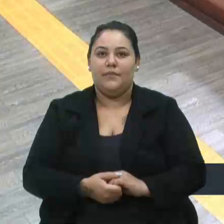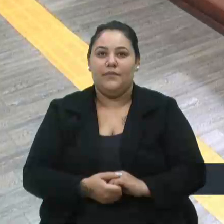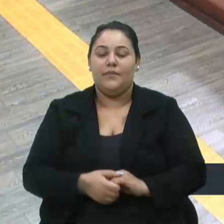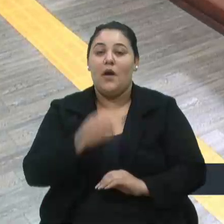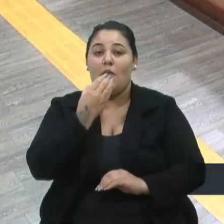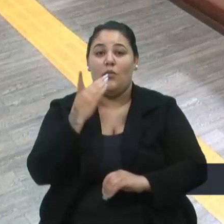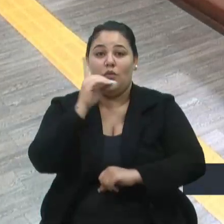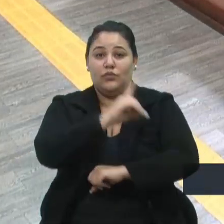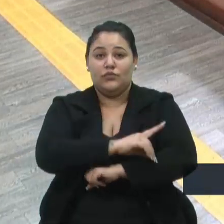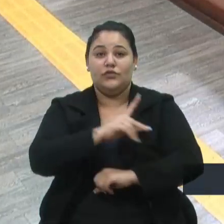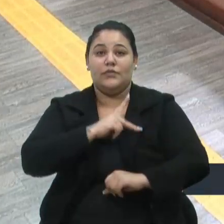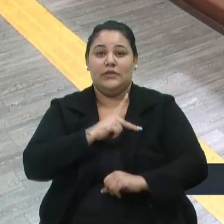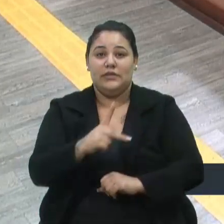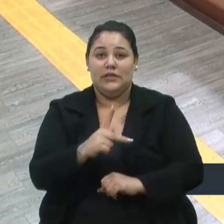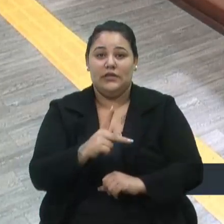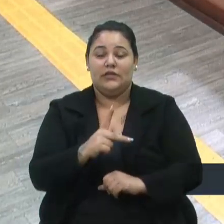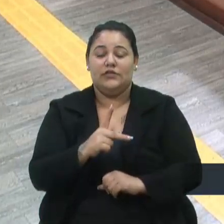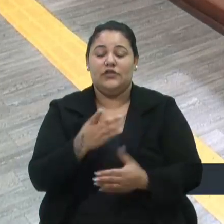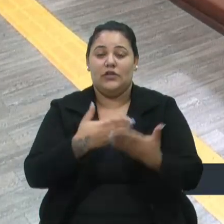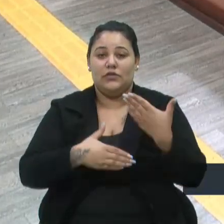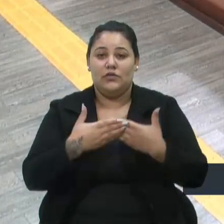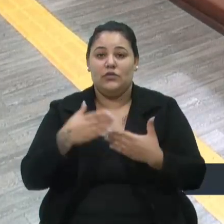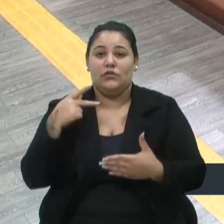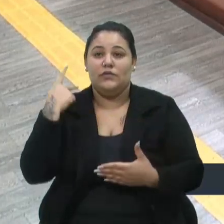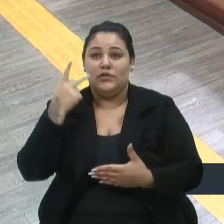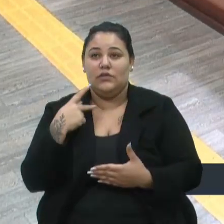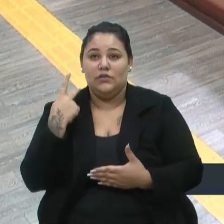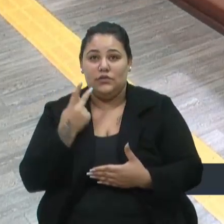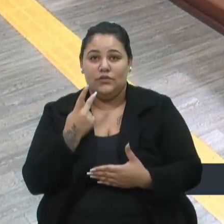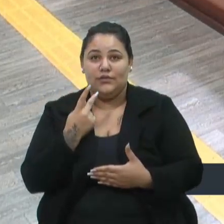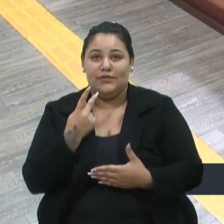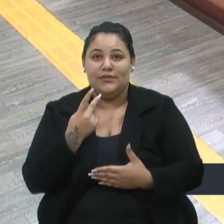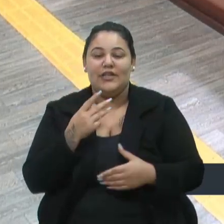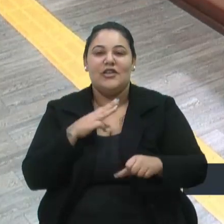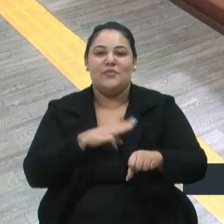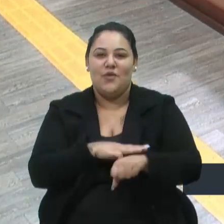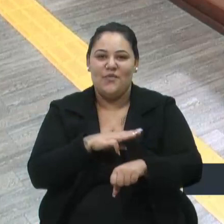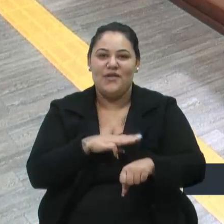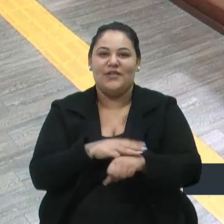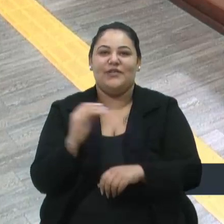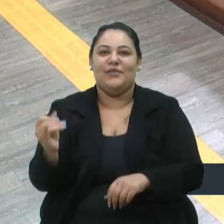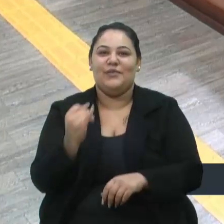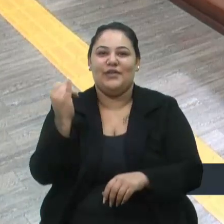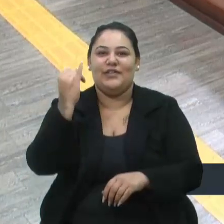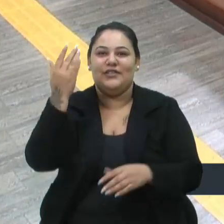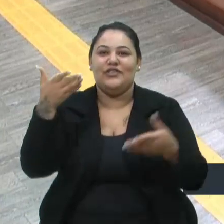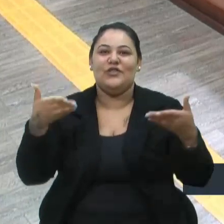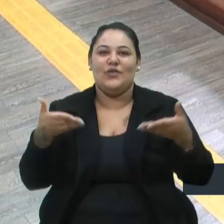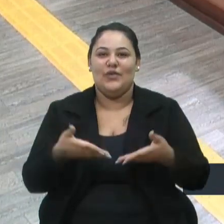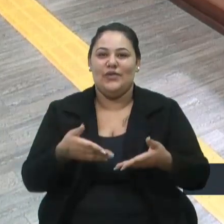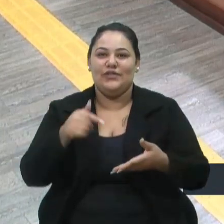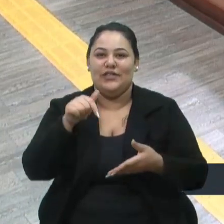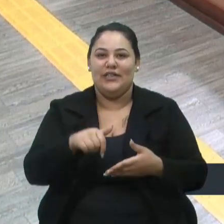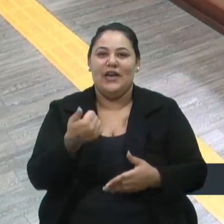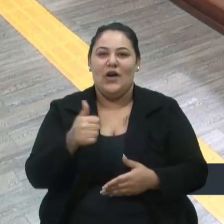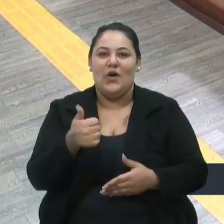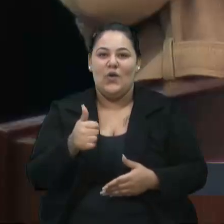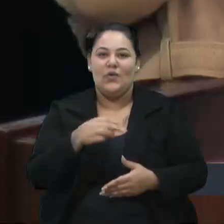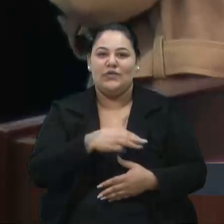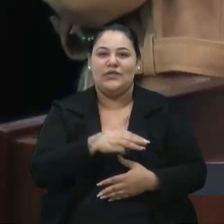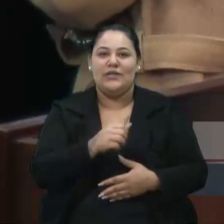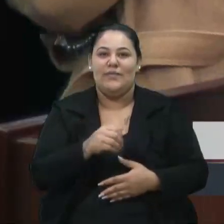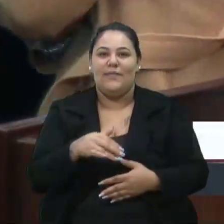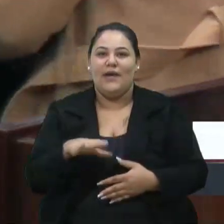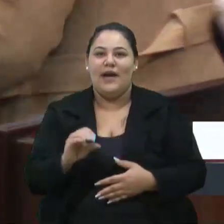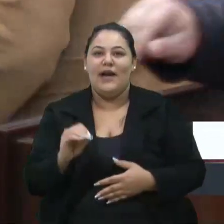Senhor presidente, bom dia senhores vereadores, senhoras vereadoras, que momento importante hoje aqui, dia 11 de maio,